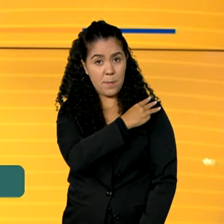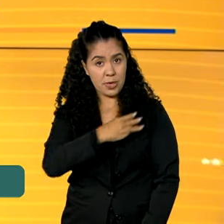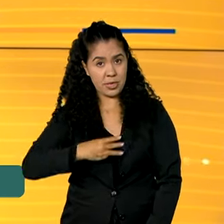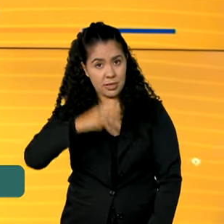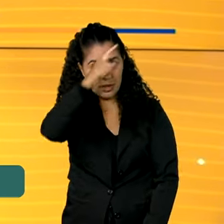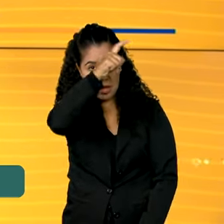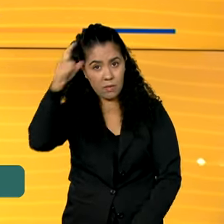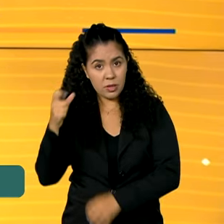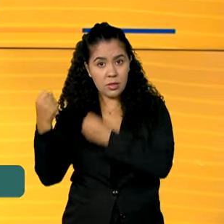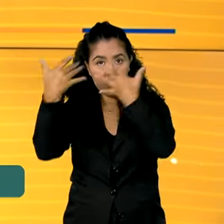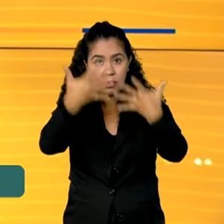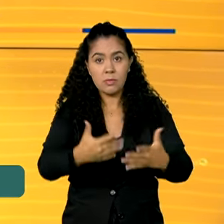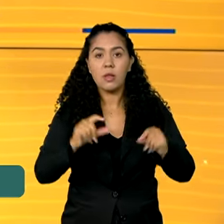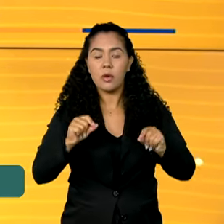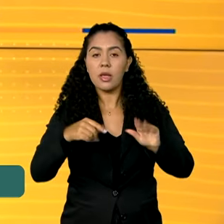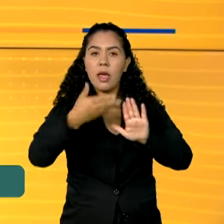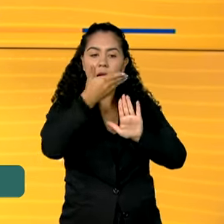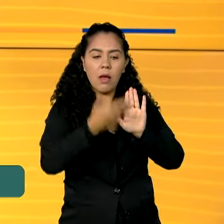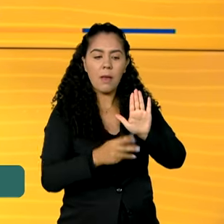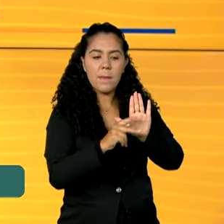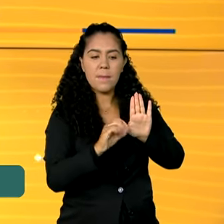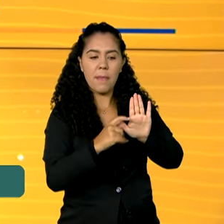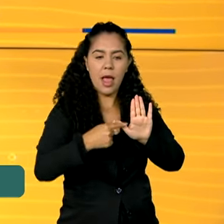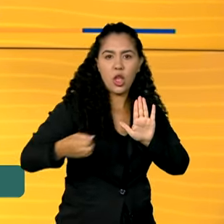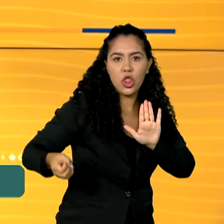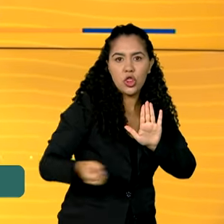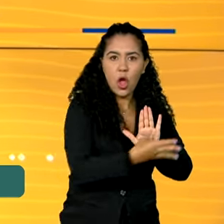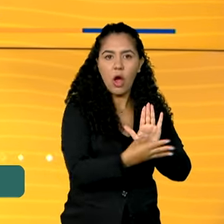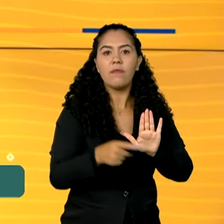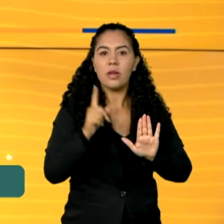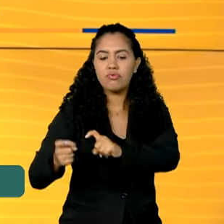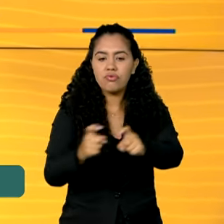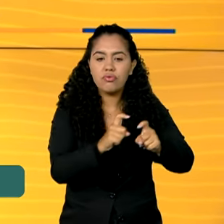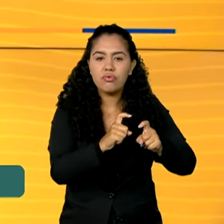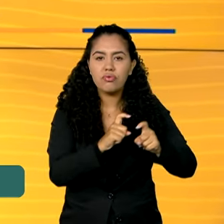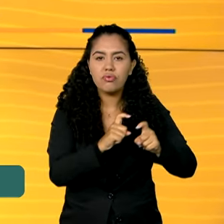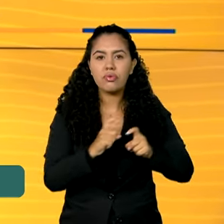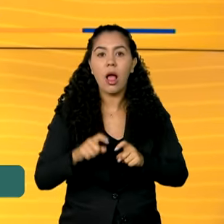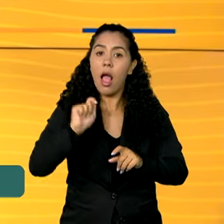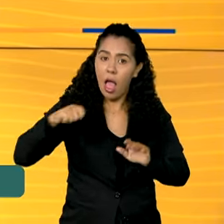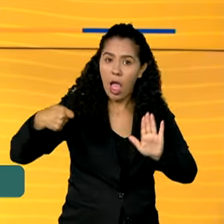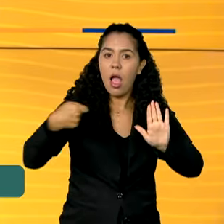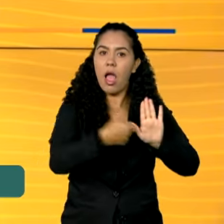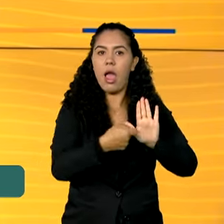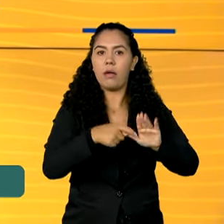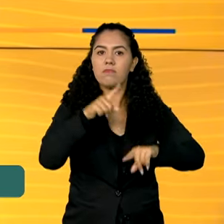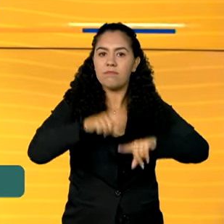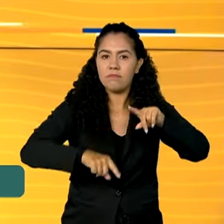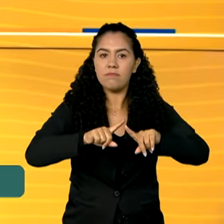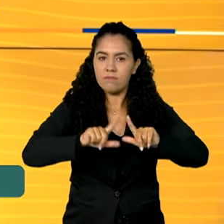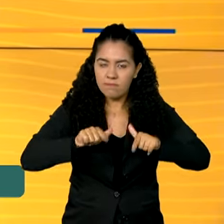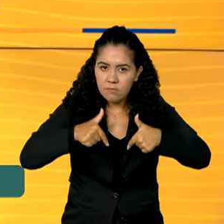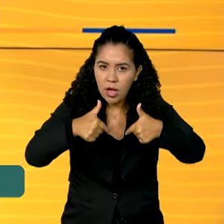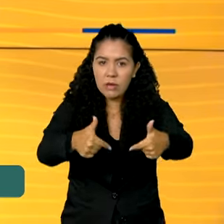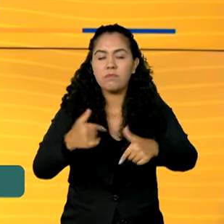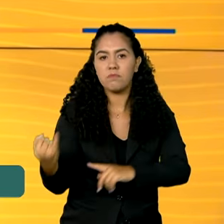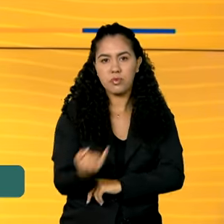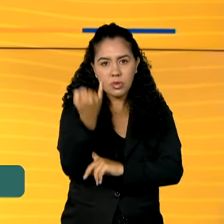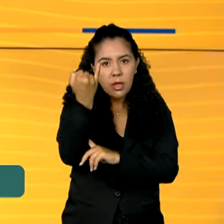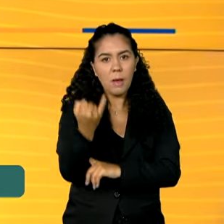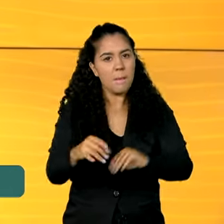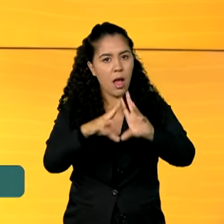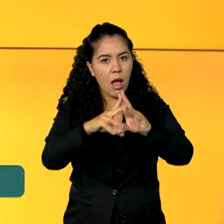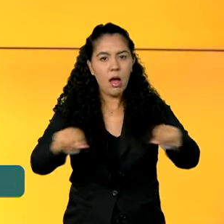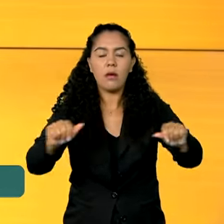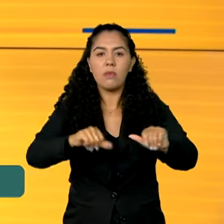a nova PEC de Segurança Pública, que está sendo articulada pelo governo, sendo importante para coibir a ação